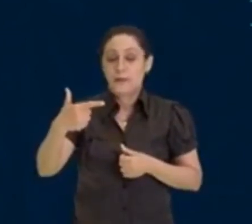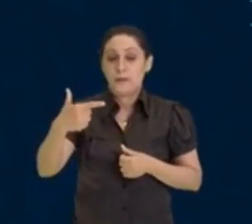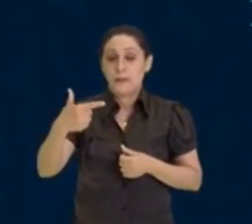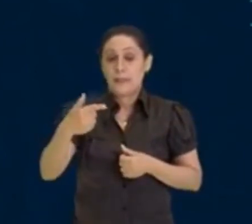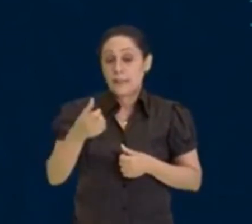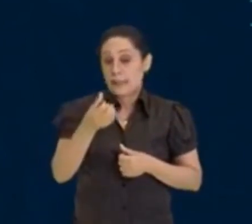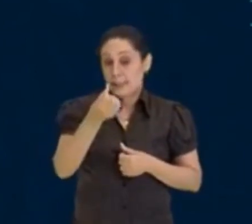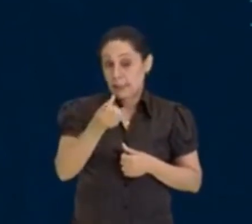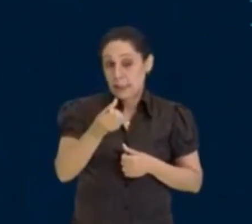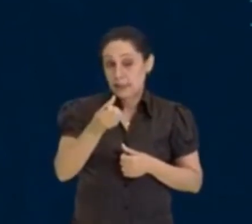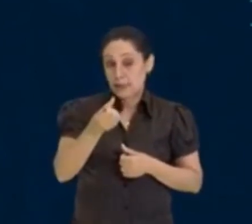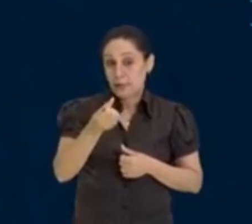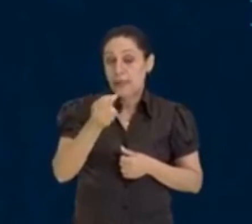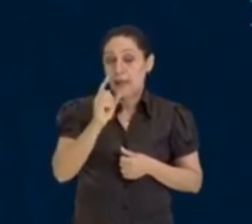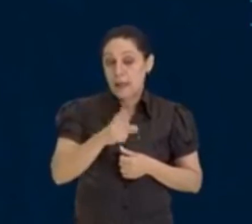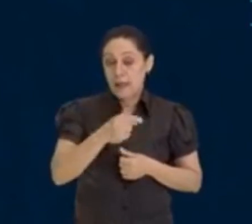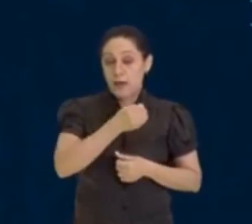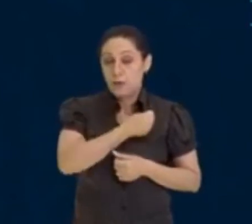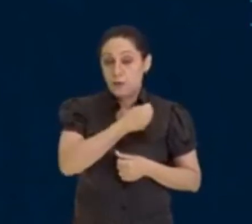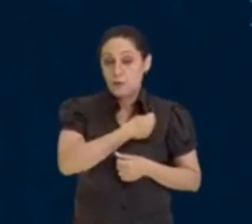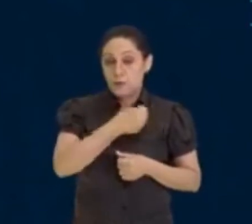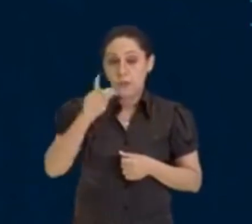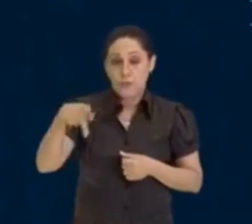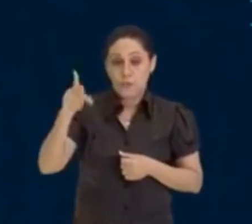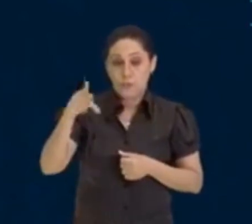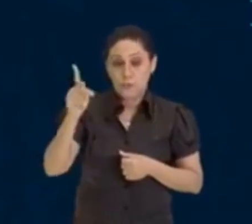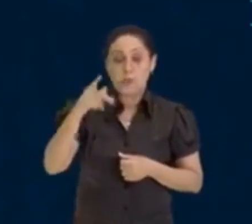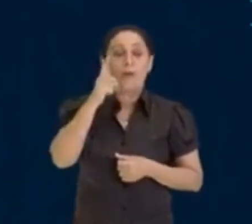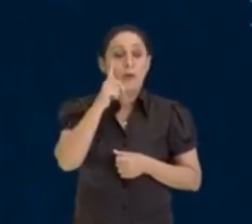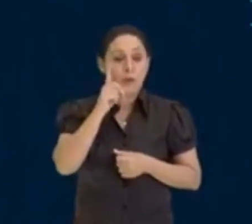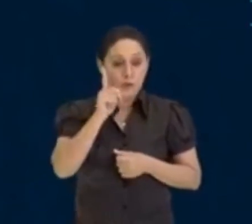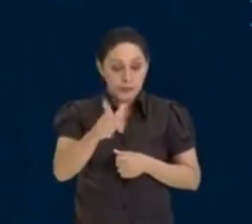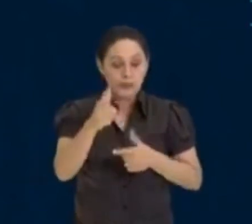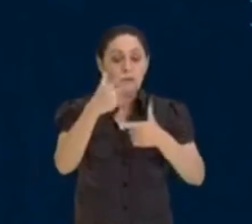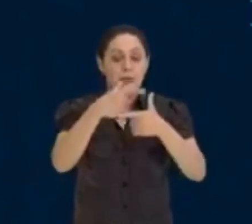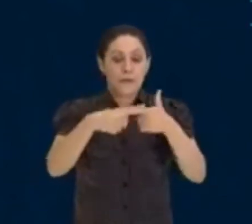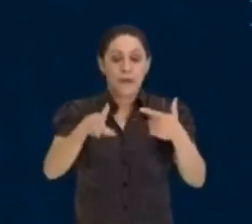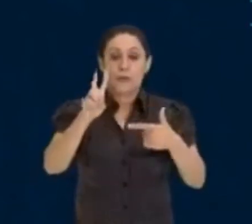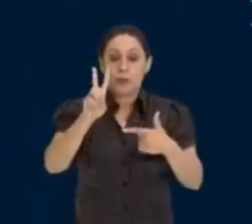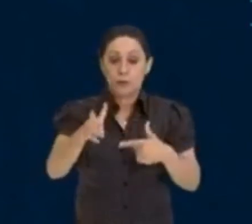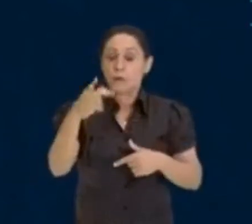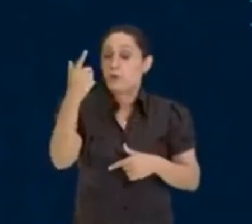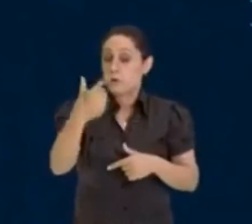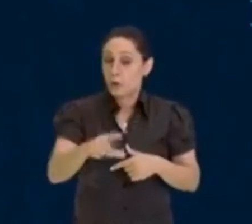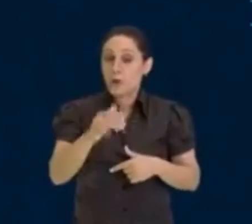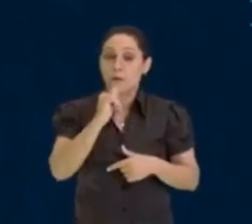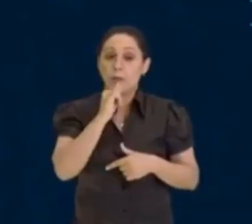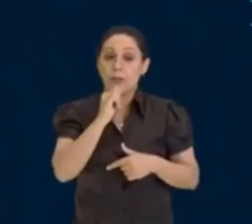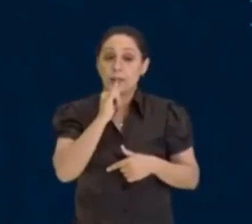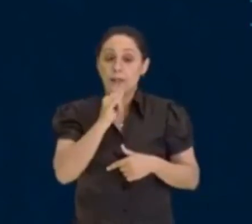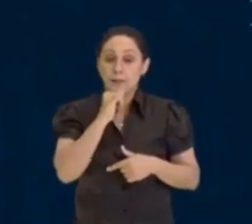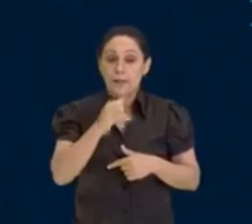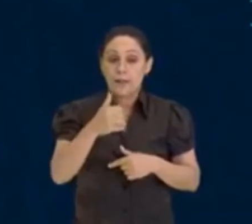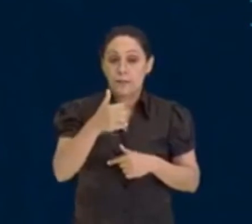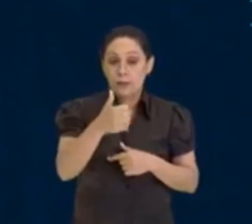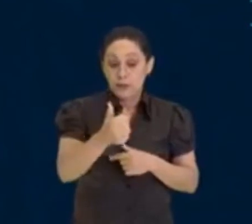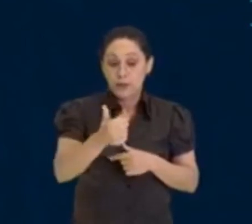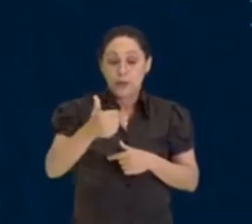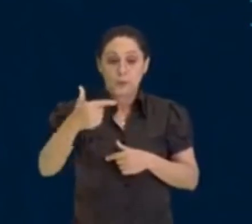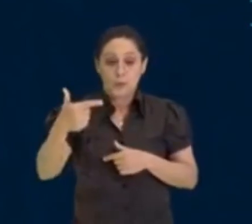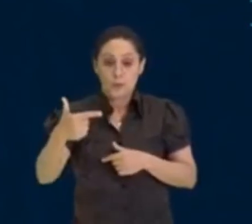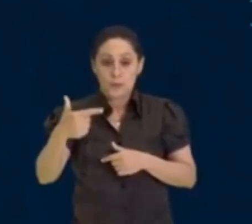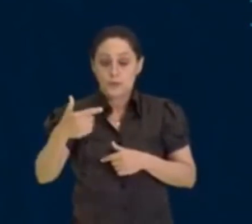número par, eu ainda consigo dividir pelo número 2 de novo, então, olha, 2 de novo,